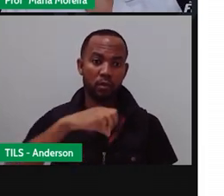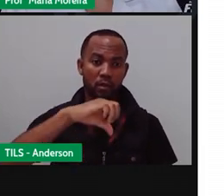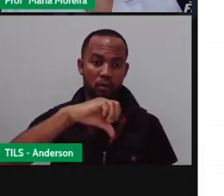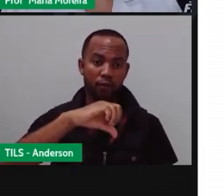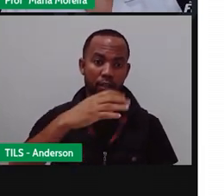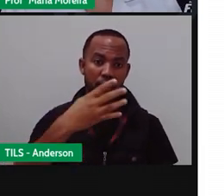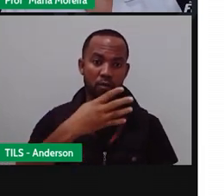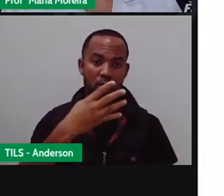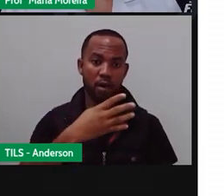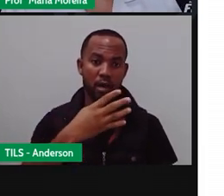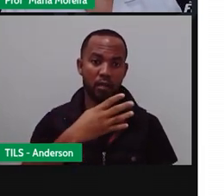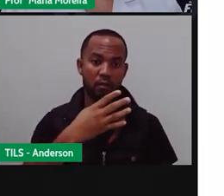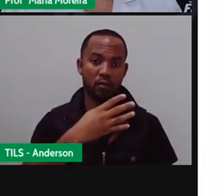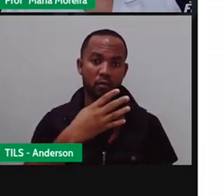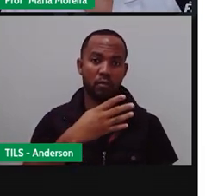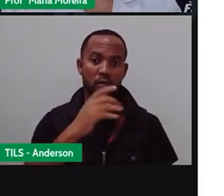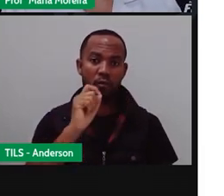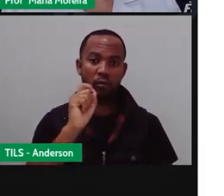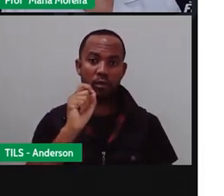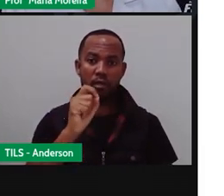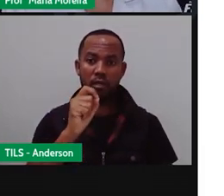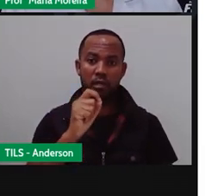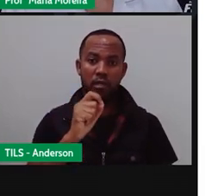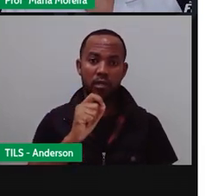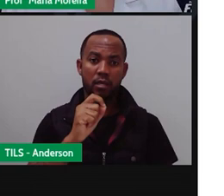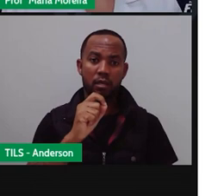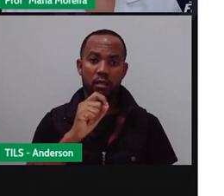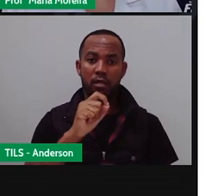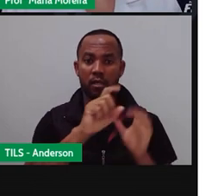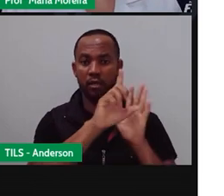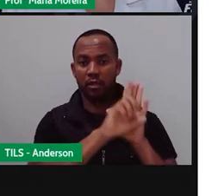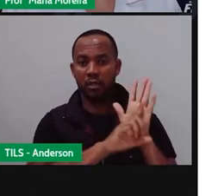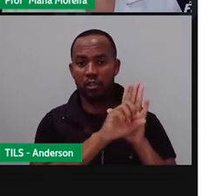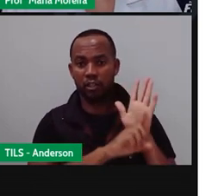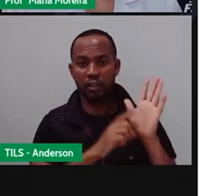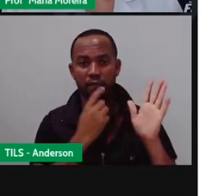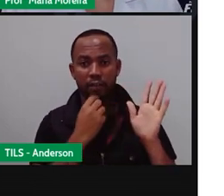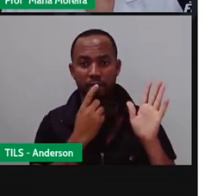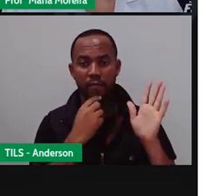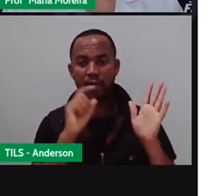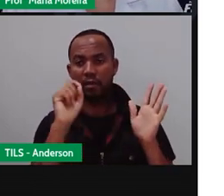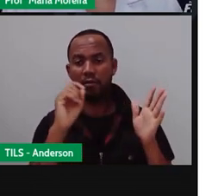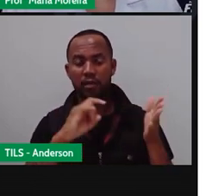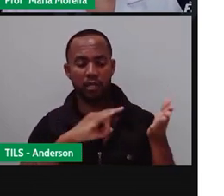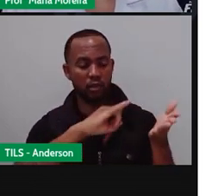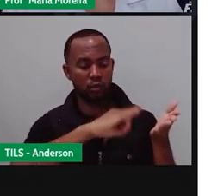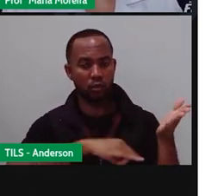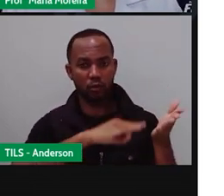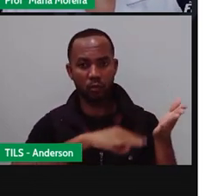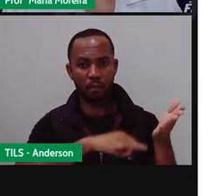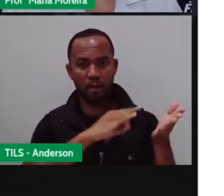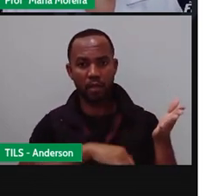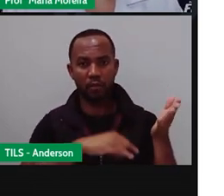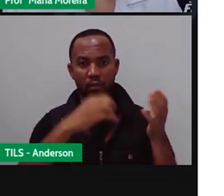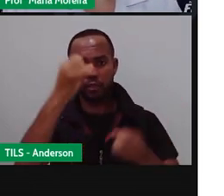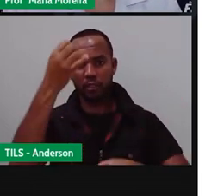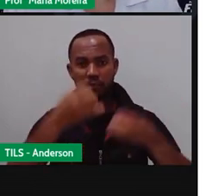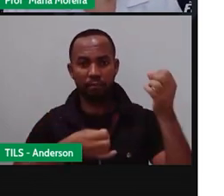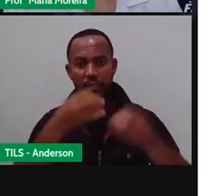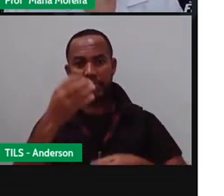a IUCN publica a chamada Lista Vermelha, um documento, não é isso? Que detalha a situação de